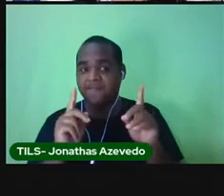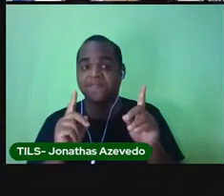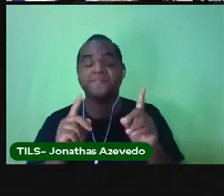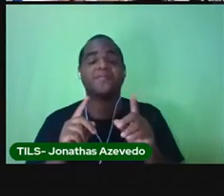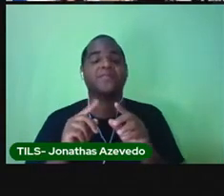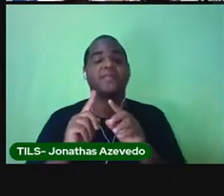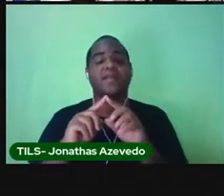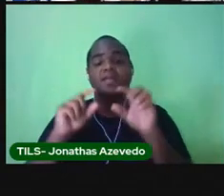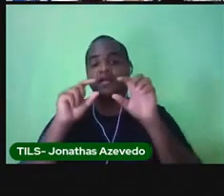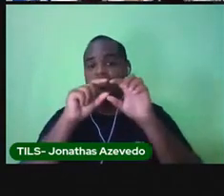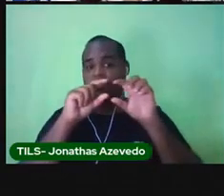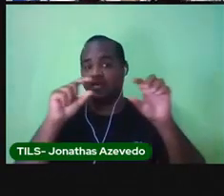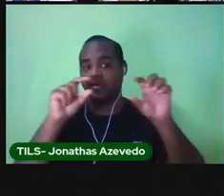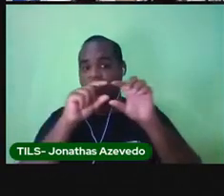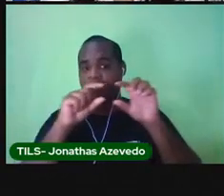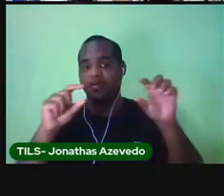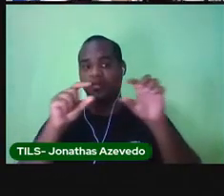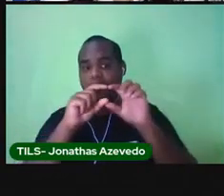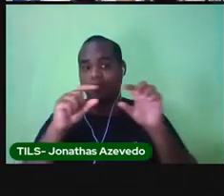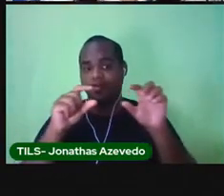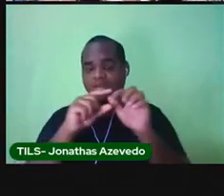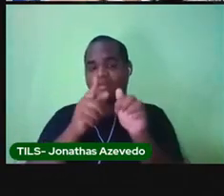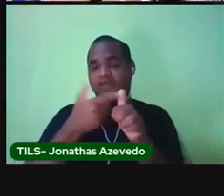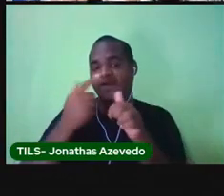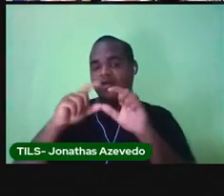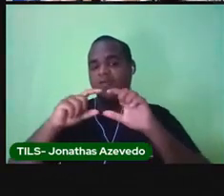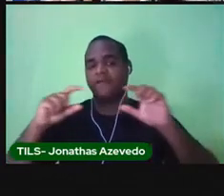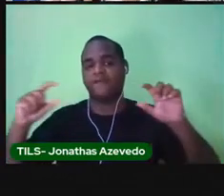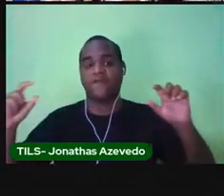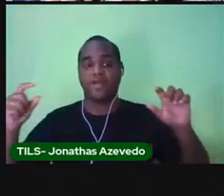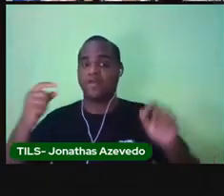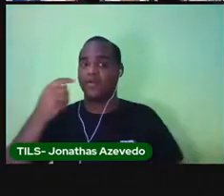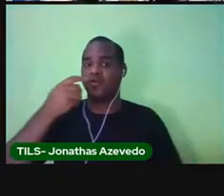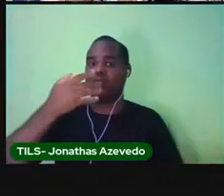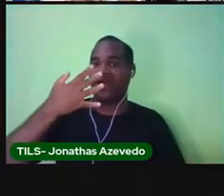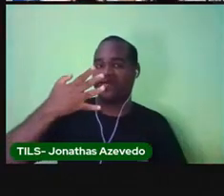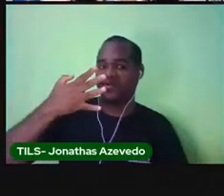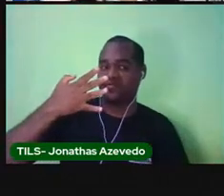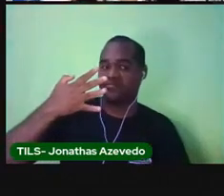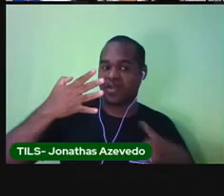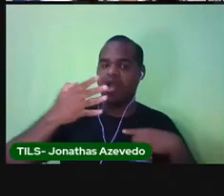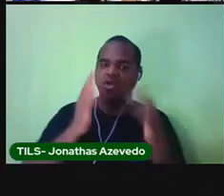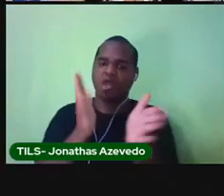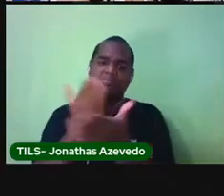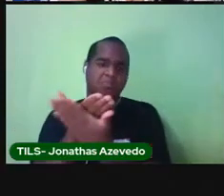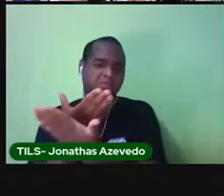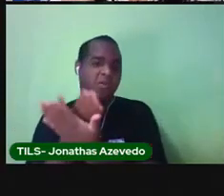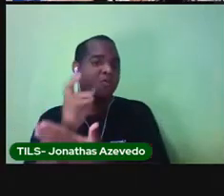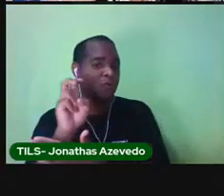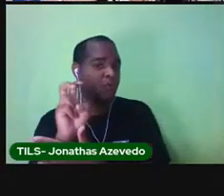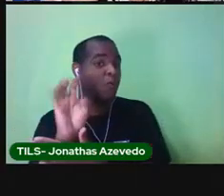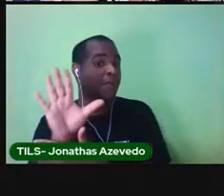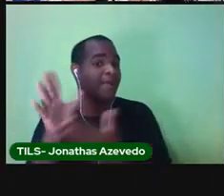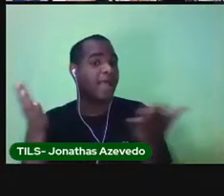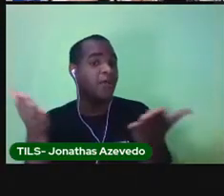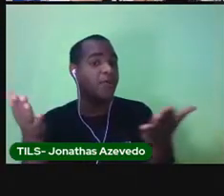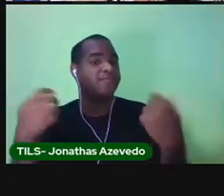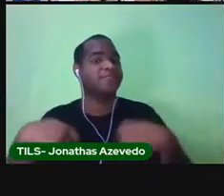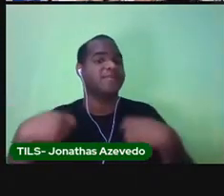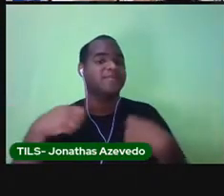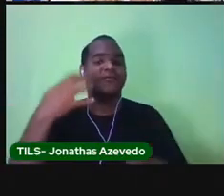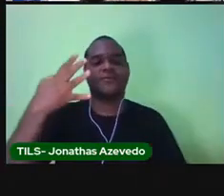tabelinha tem 4 tipos de bairro. Lembra que nós estudamos 5. Mas para a atividade você só vai precisar de